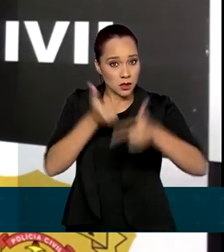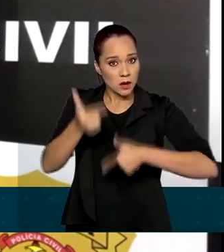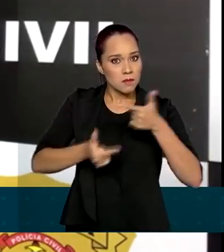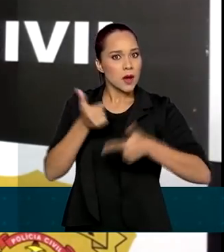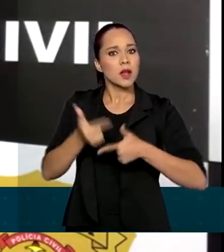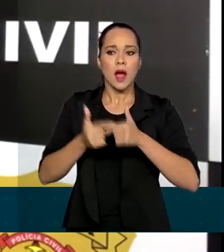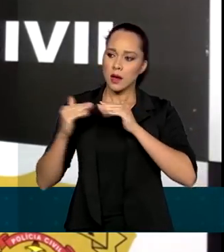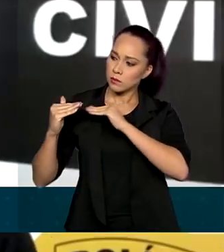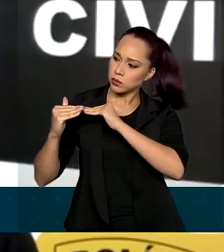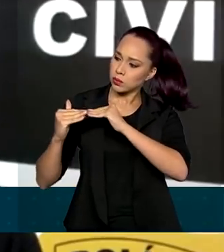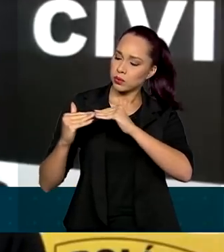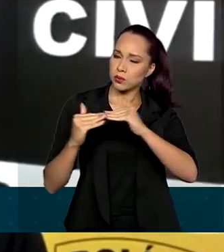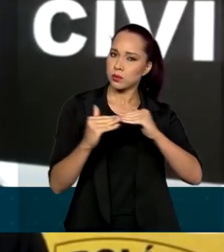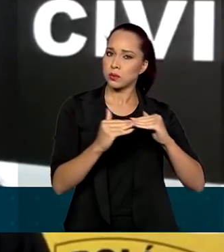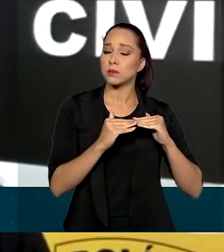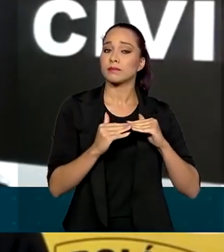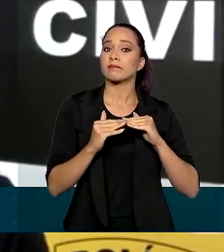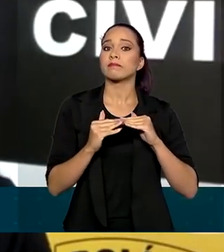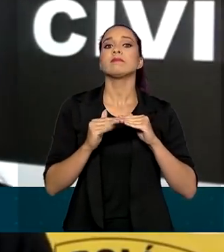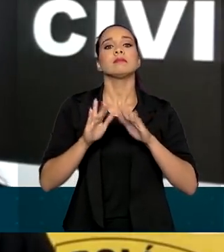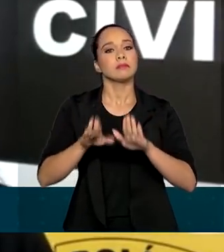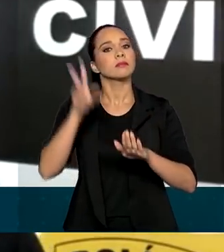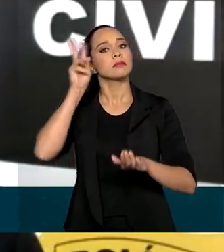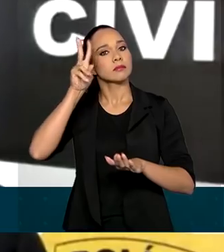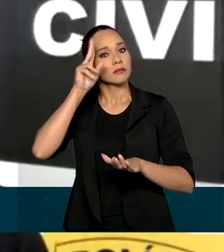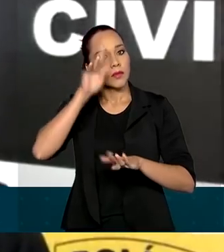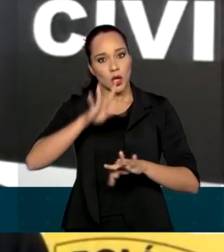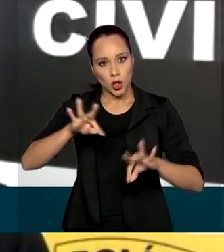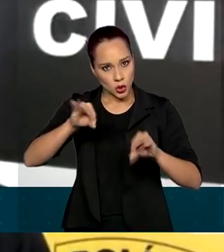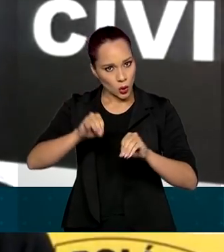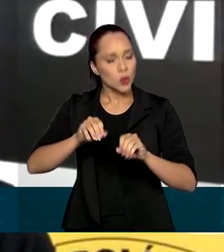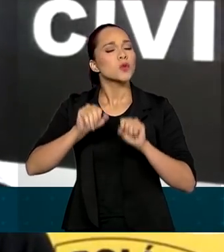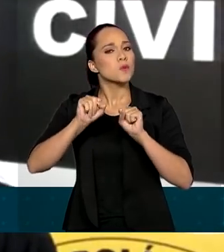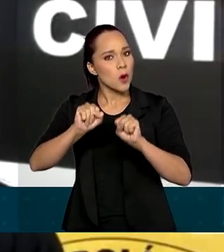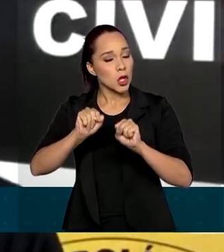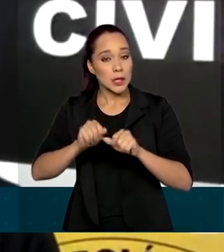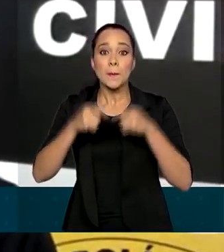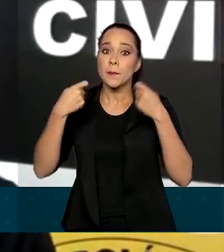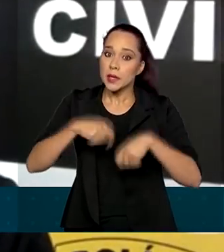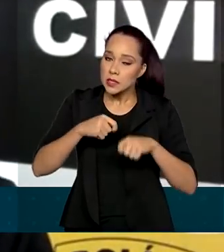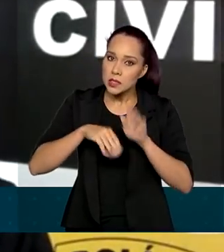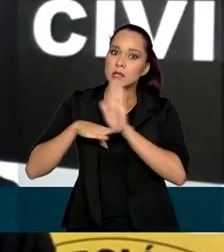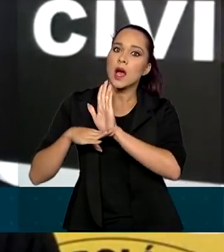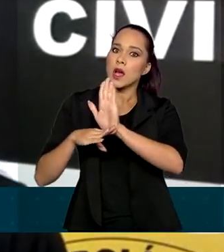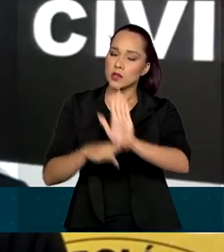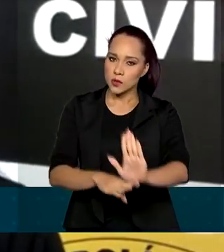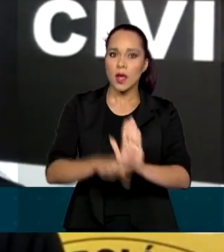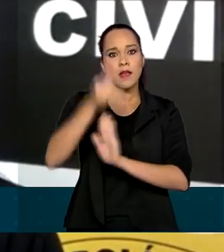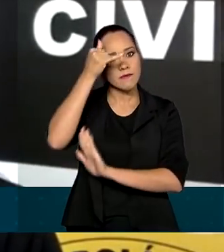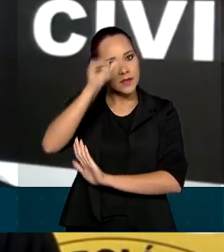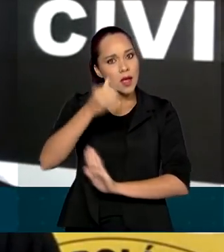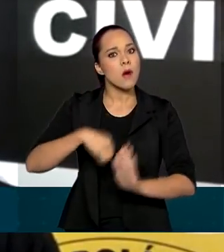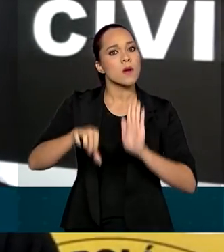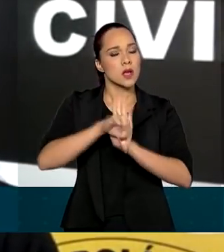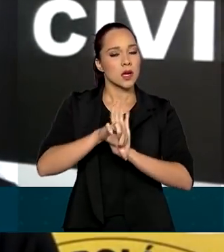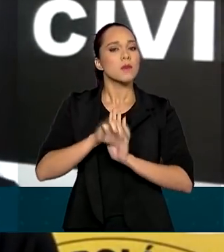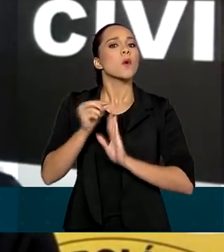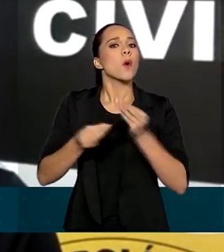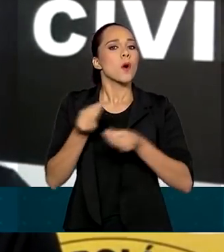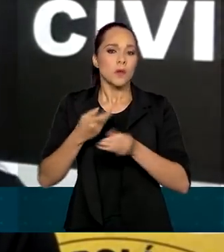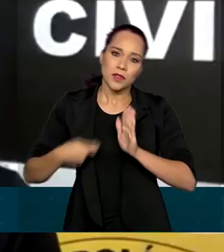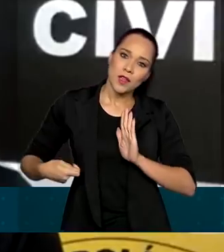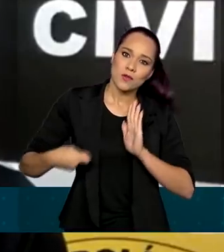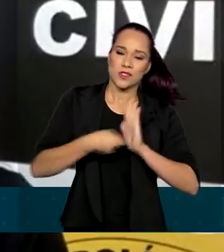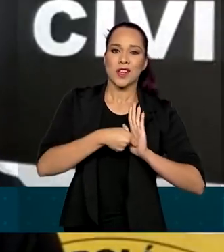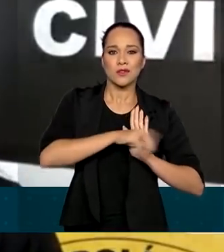forma padronizada. Mas ela lembra que todos podem e devem ajudar a prevenir o crime, denunciando